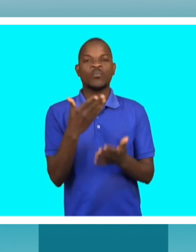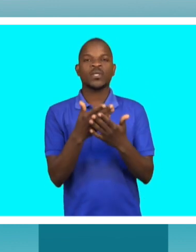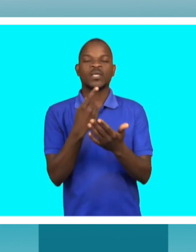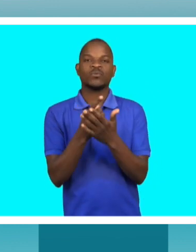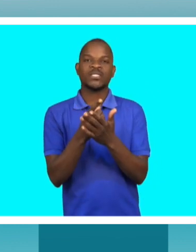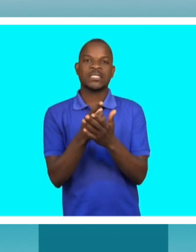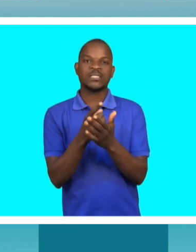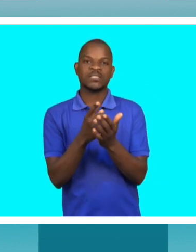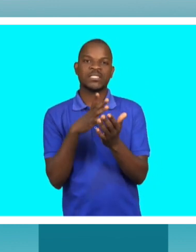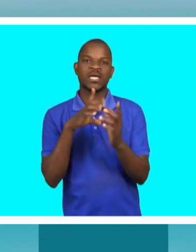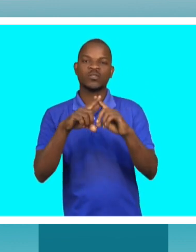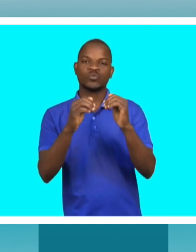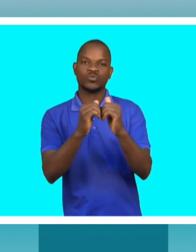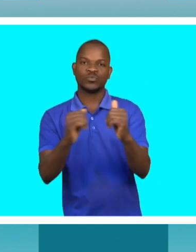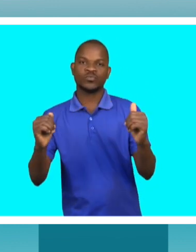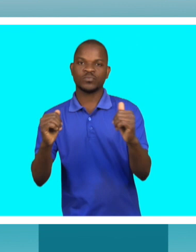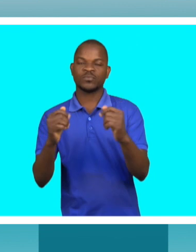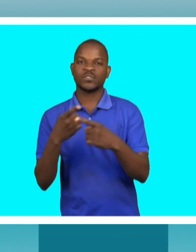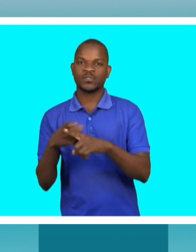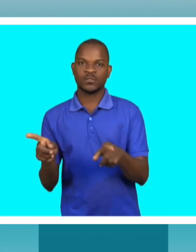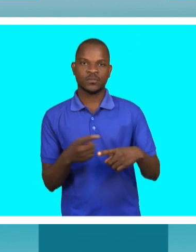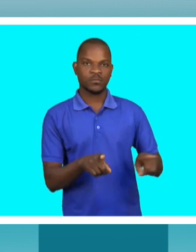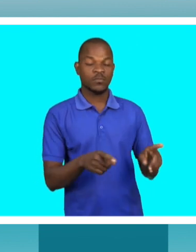da especificidade. Se nós temos